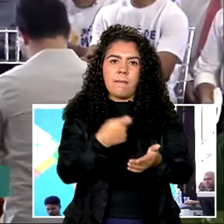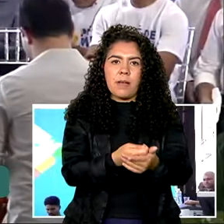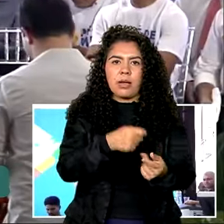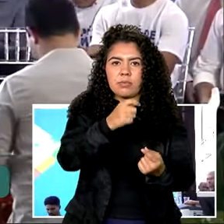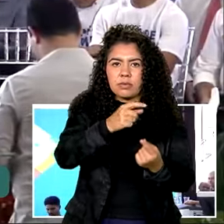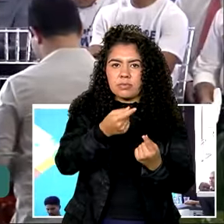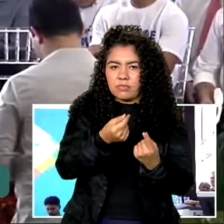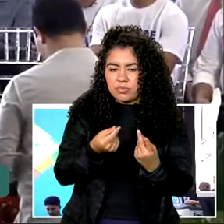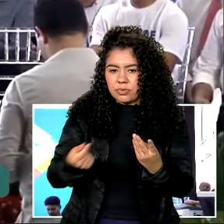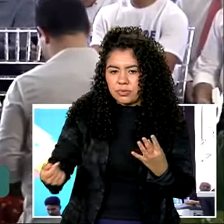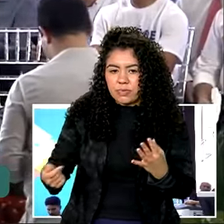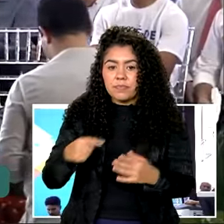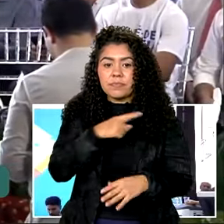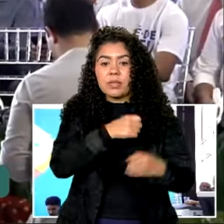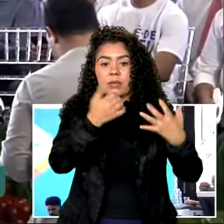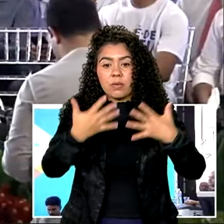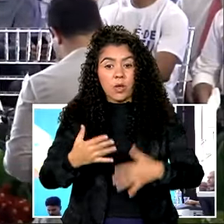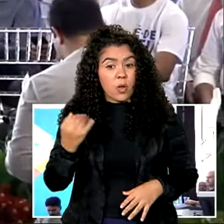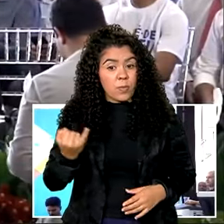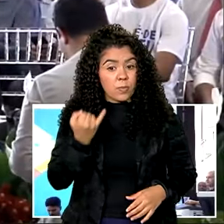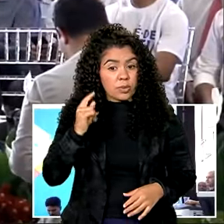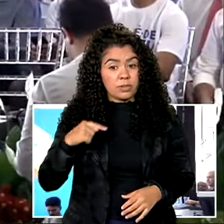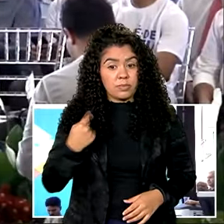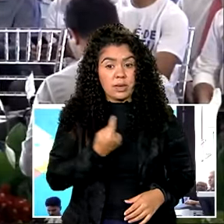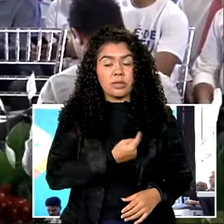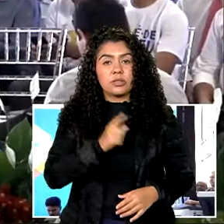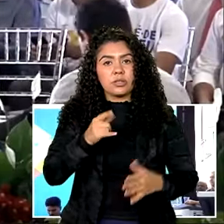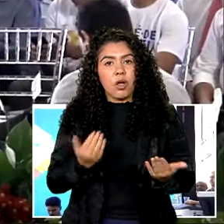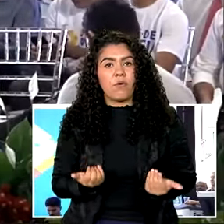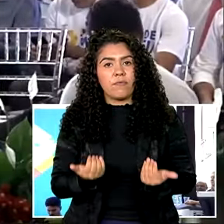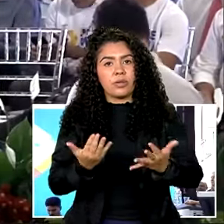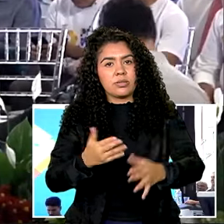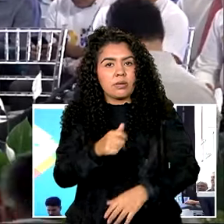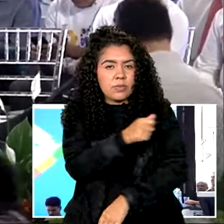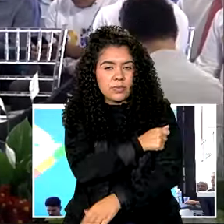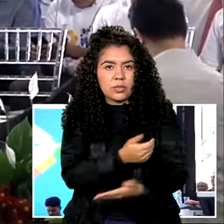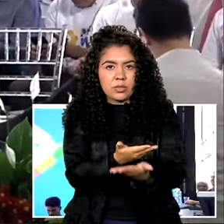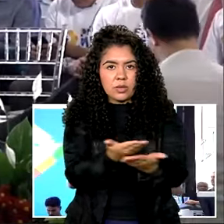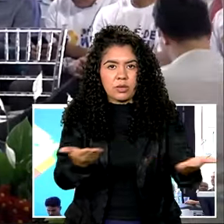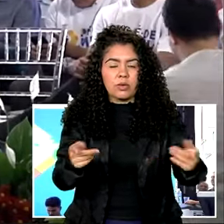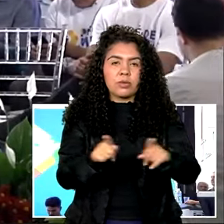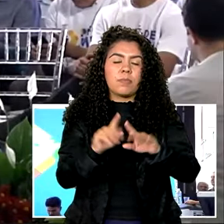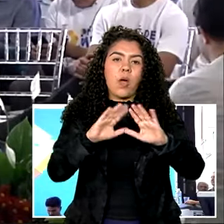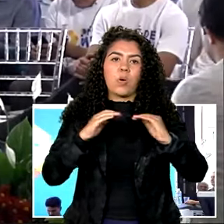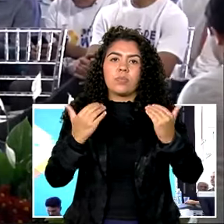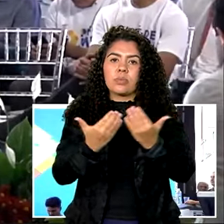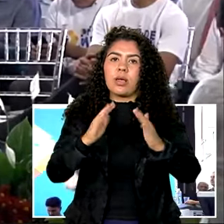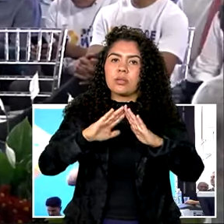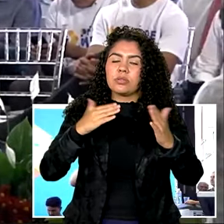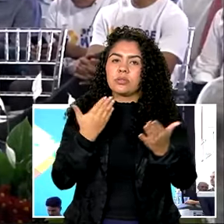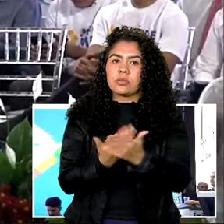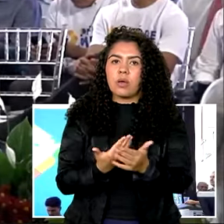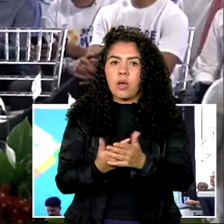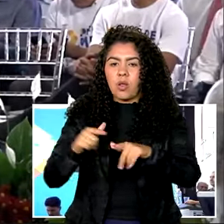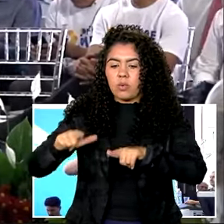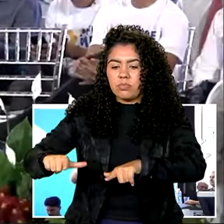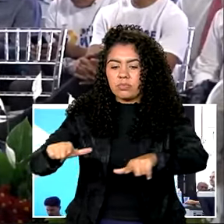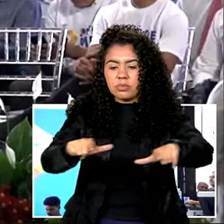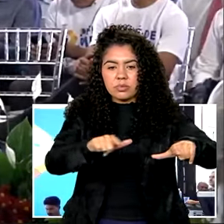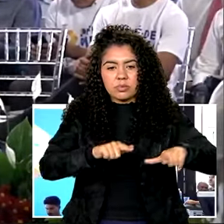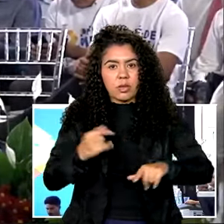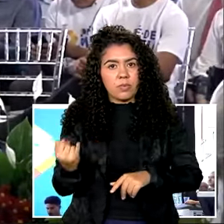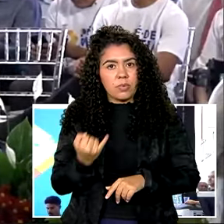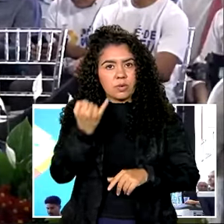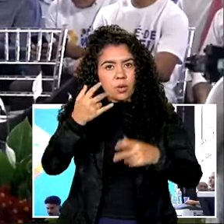nós, o importante é darmos aos nossos estudantes e à nossa comunidade escola inteira ambientes importantes quanto